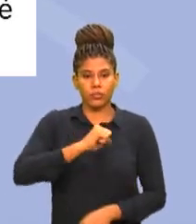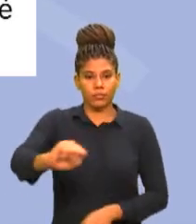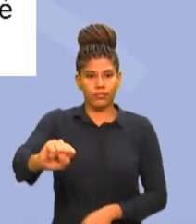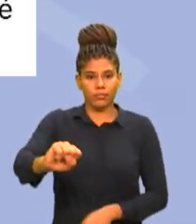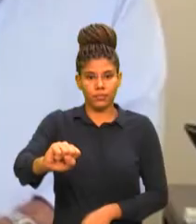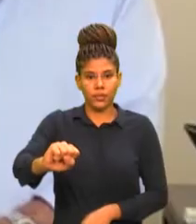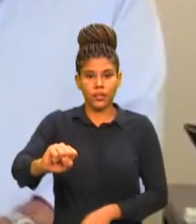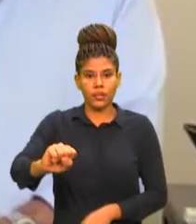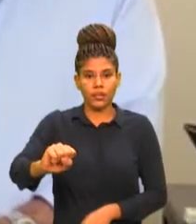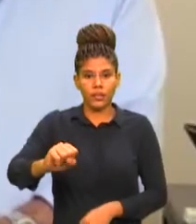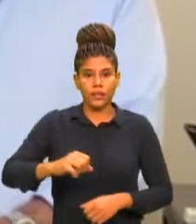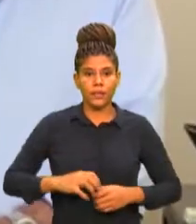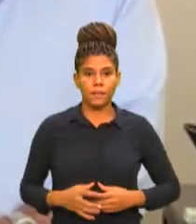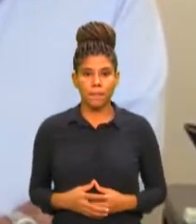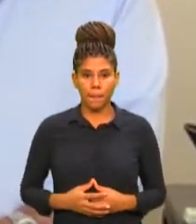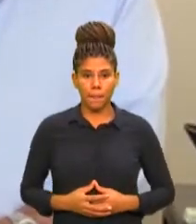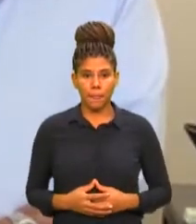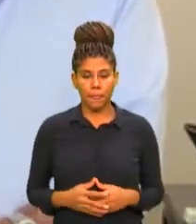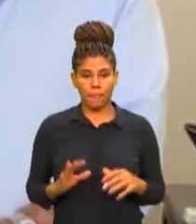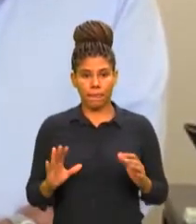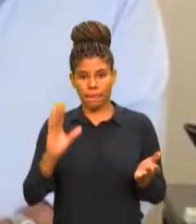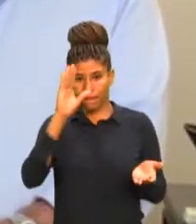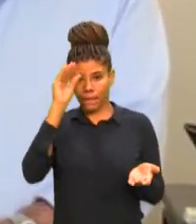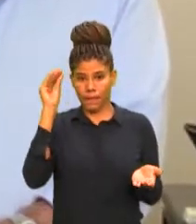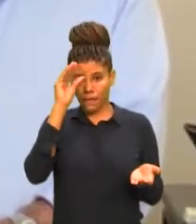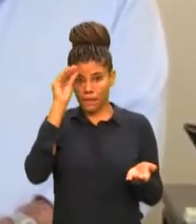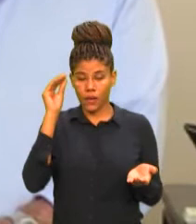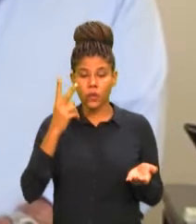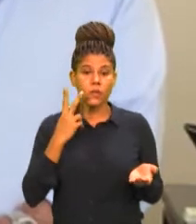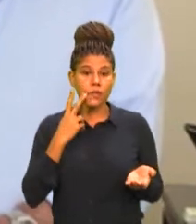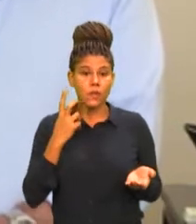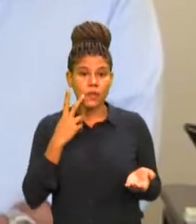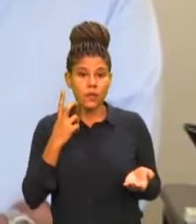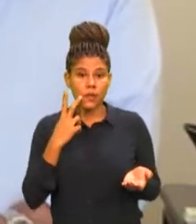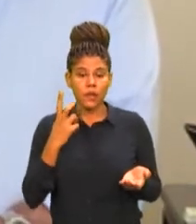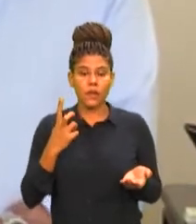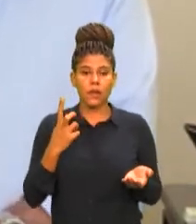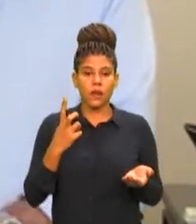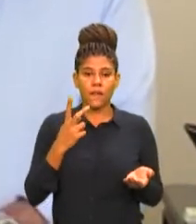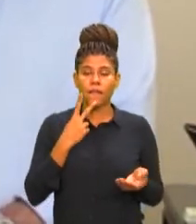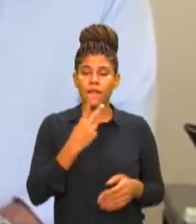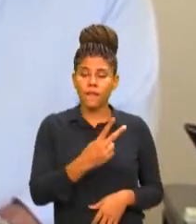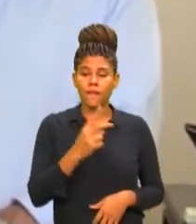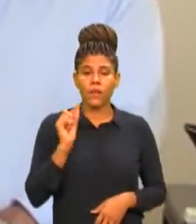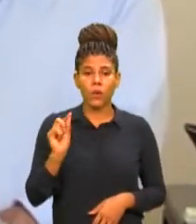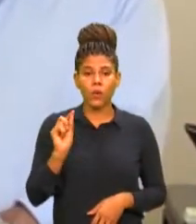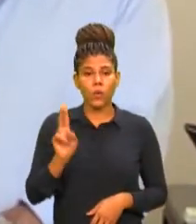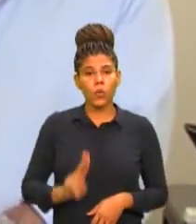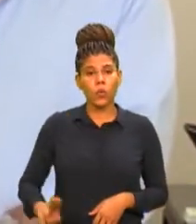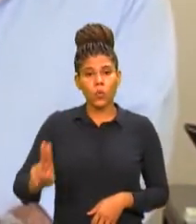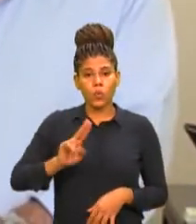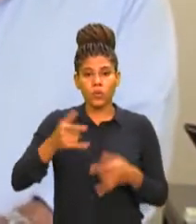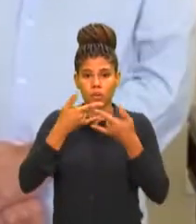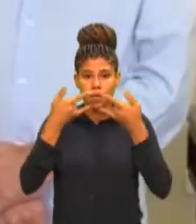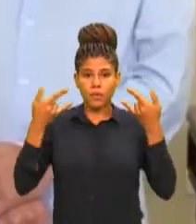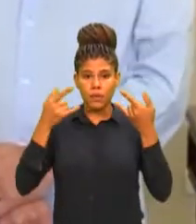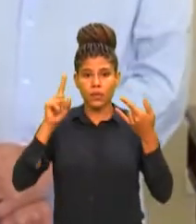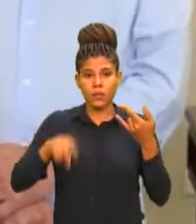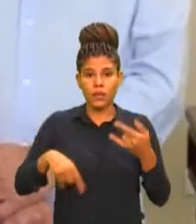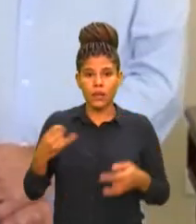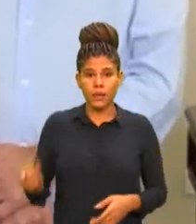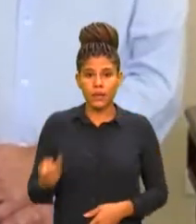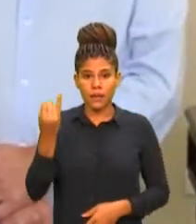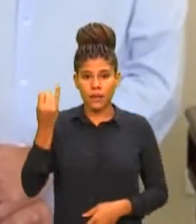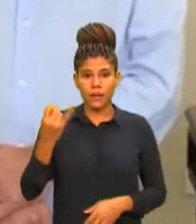negacionismo. Já o governador do Ceará, Camilo Santana, enfatizou que o uso da máscara é fundamental. É